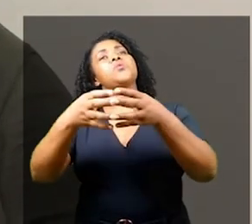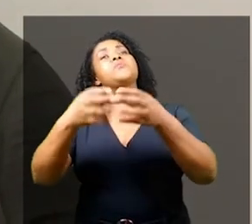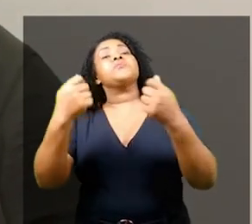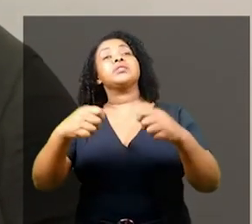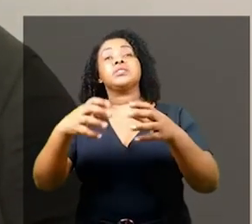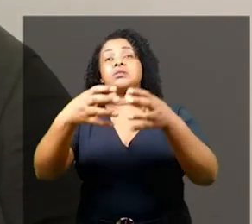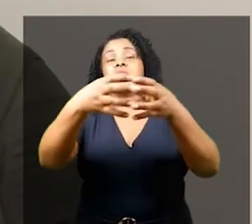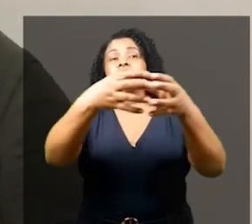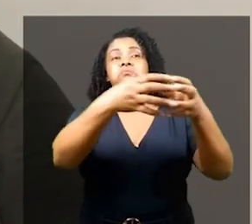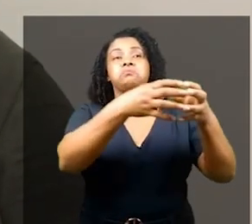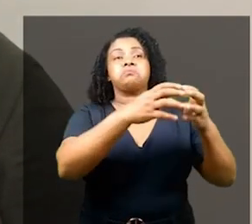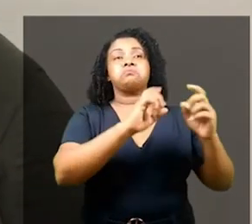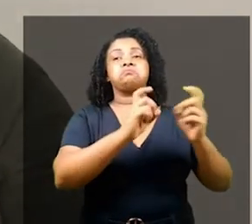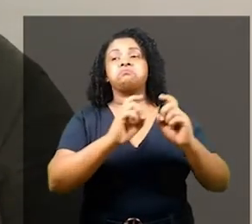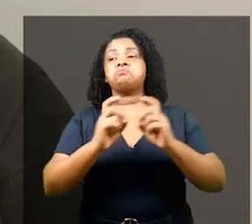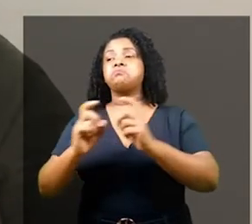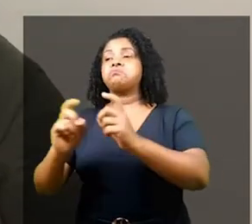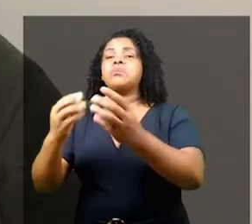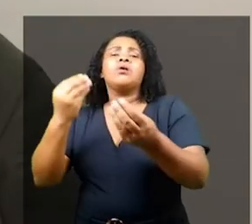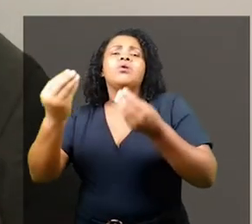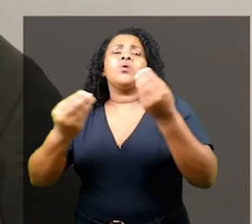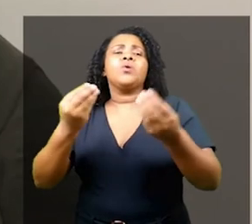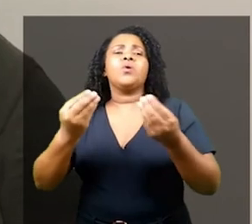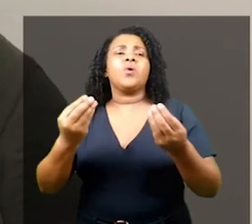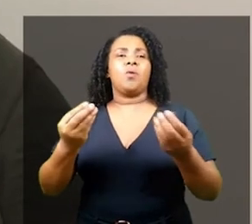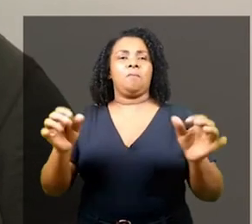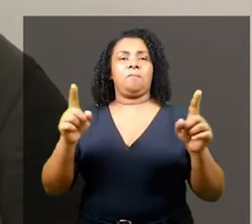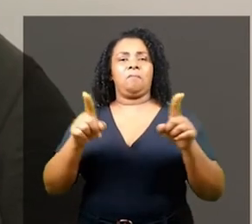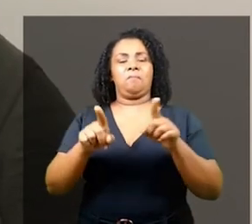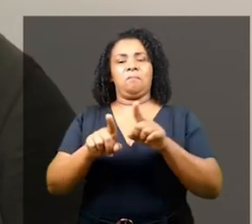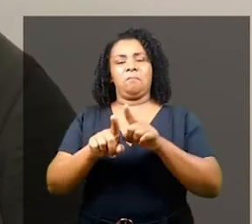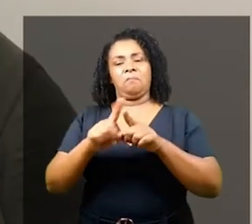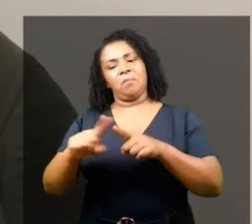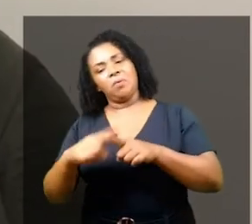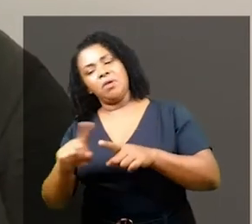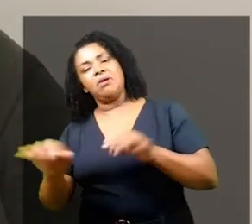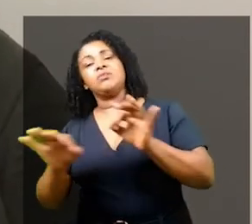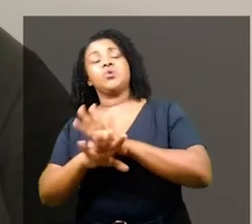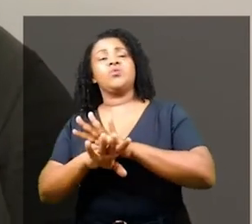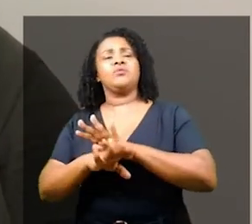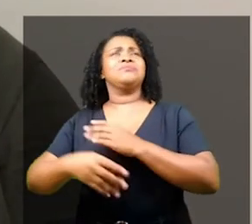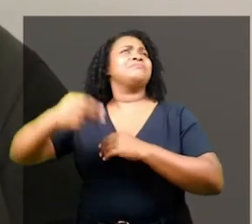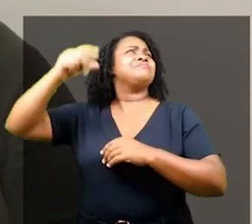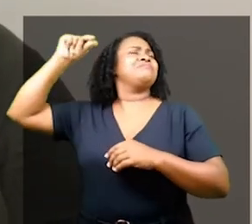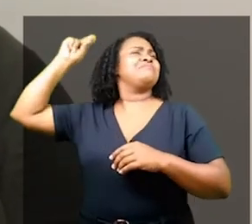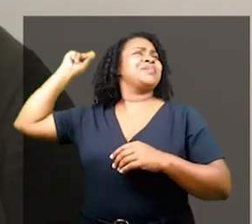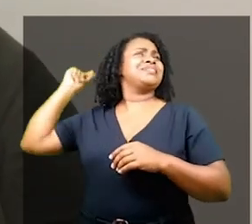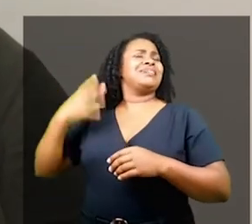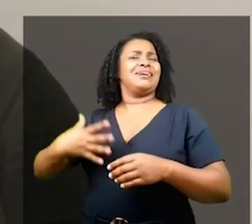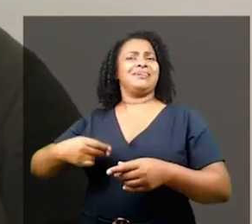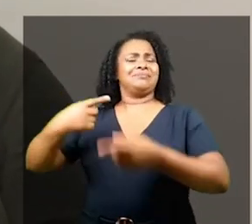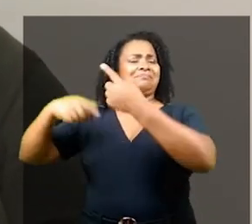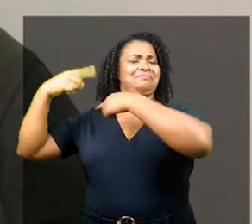Pessoas brancas precisam pensar suas coletividades, os caminhos de reparação histórica, ao que foi